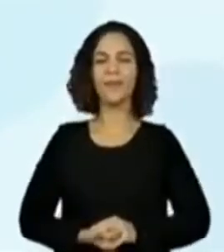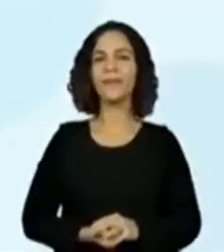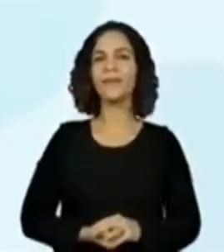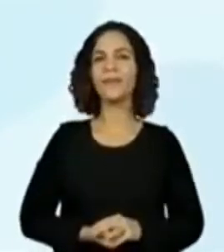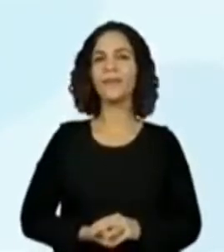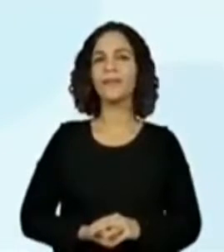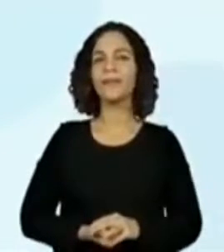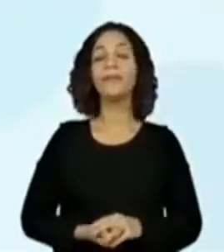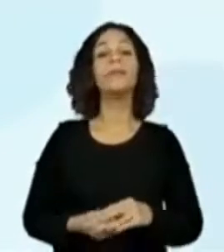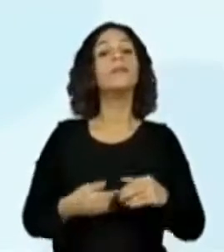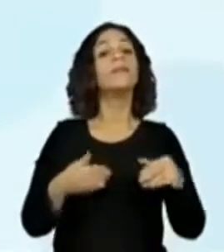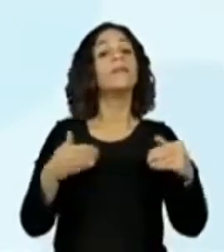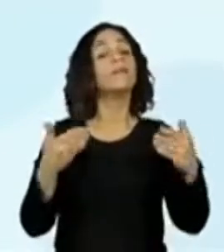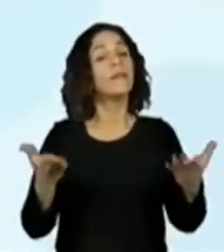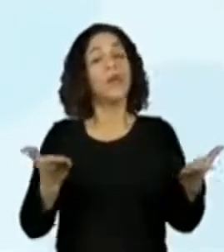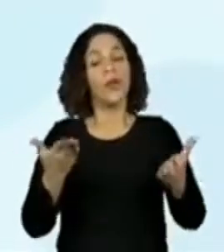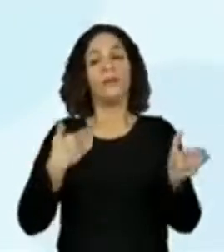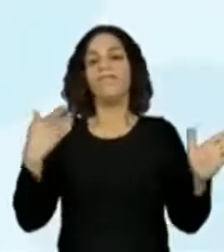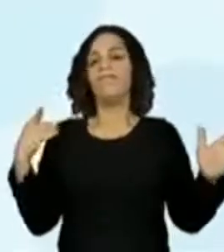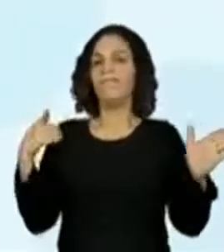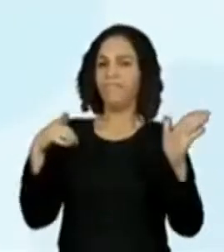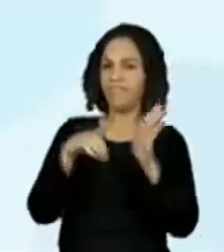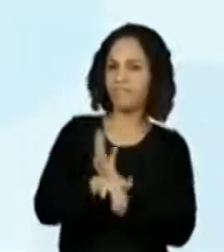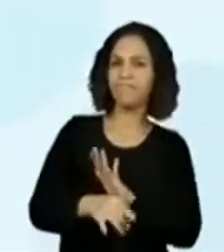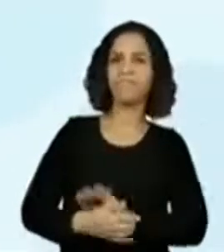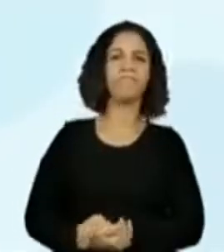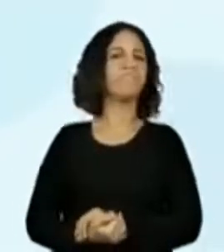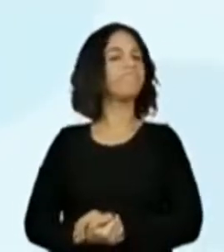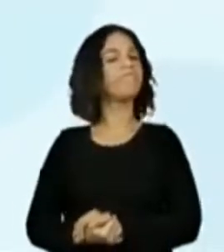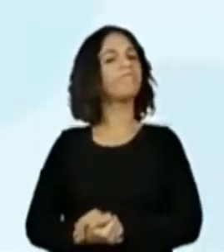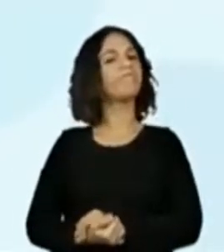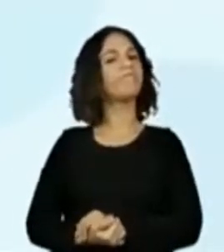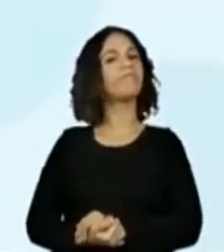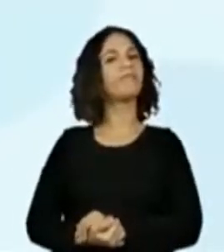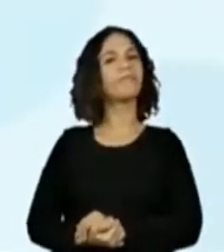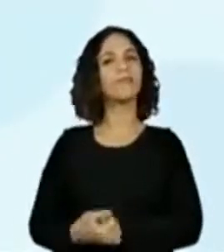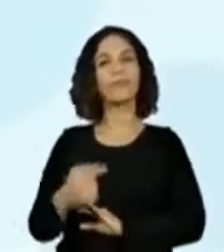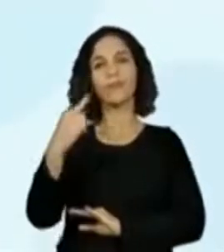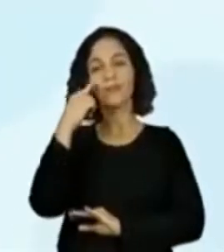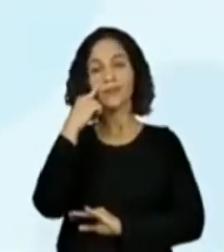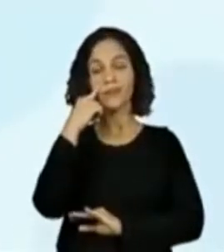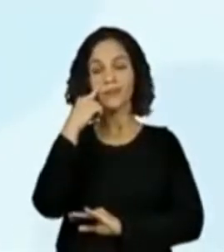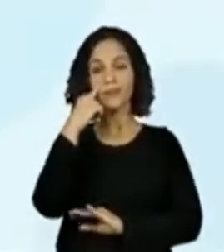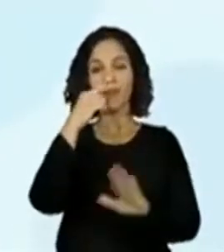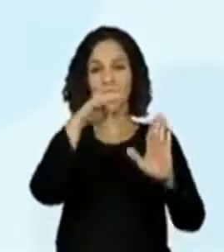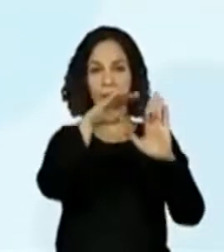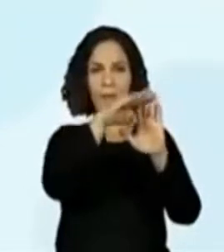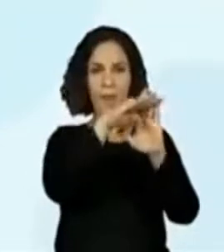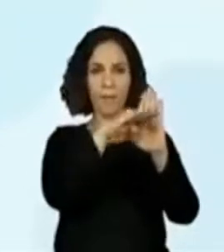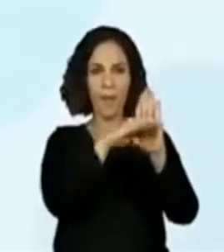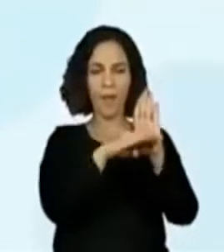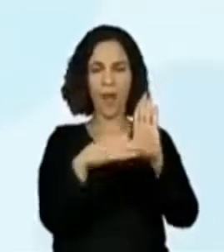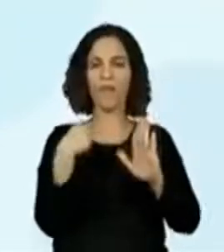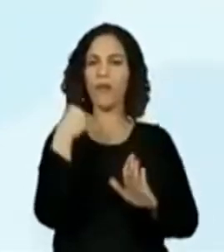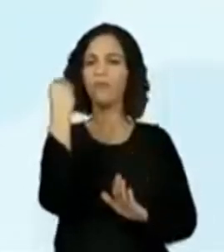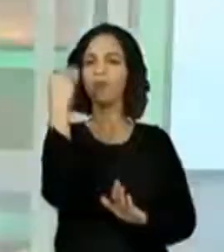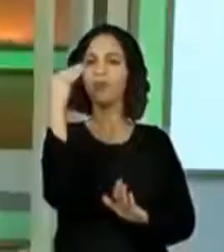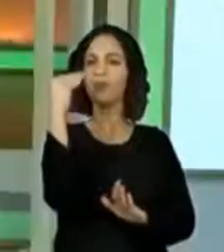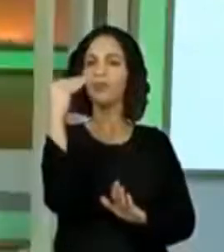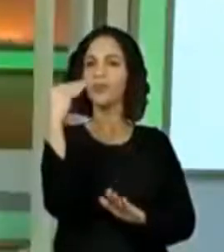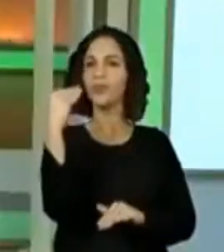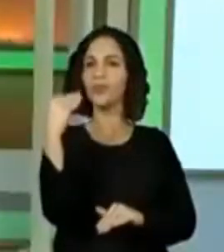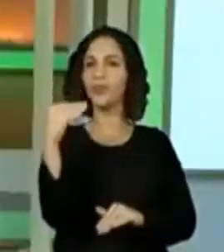Vamos ver aqui comigo, ó. Aqui nós temos... Eu vou colocar o número que está